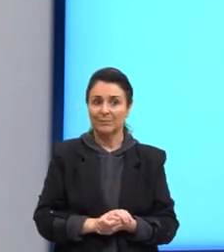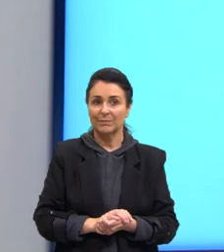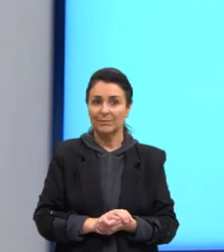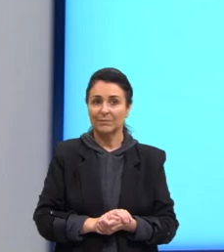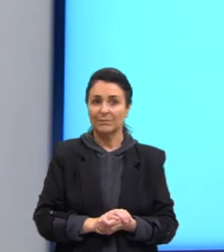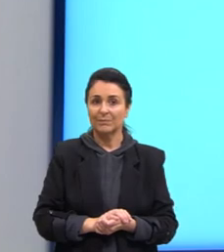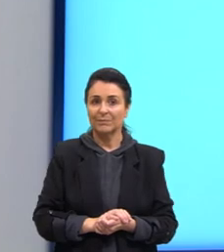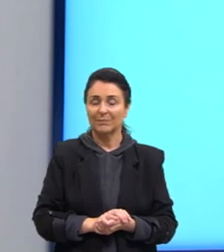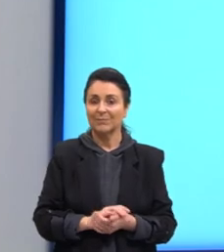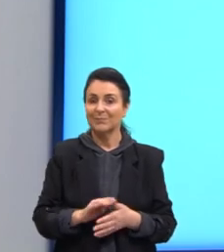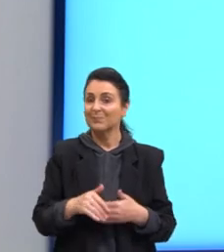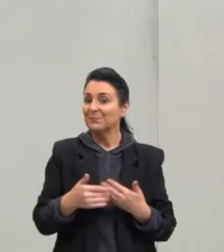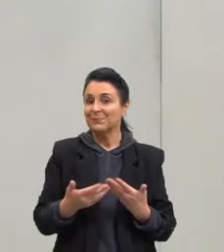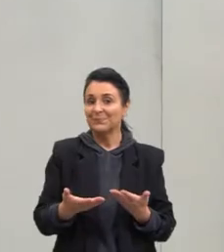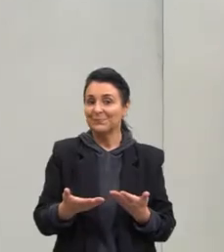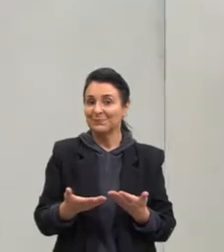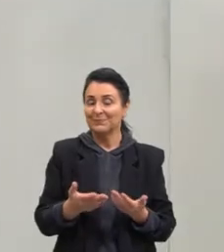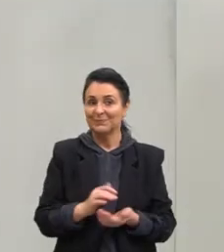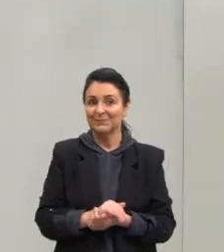Bom, pessoal.